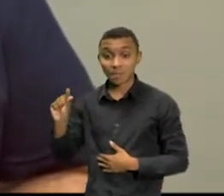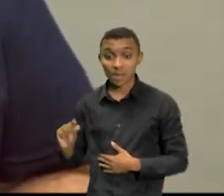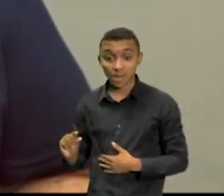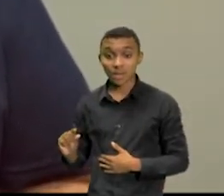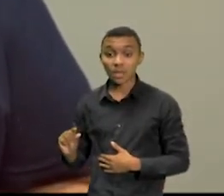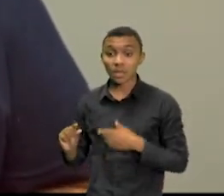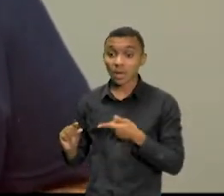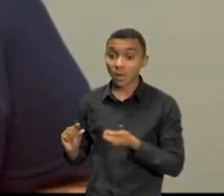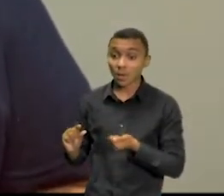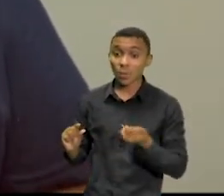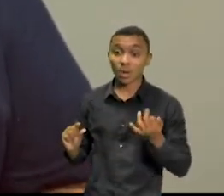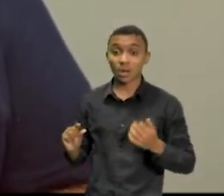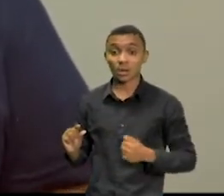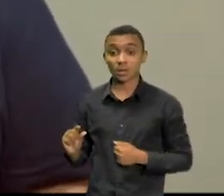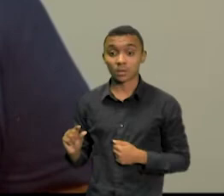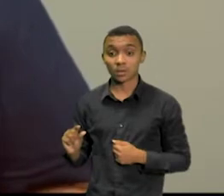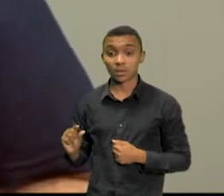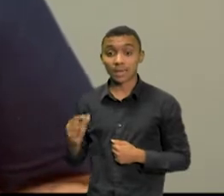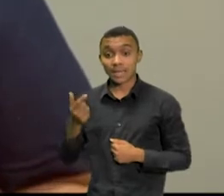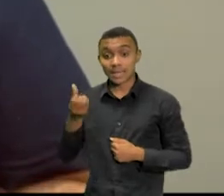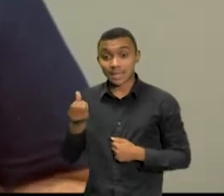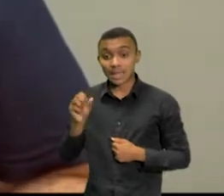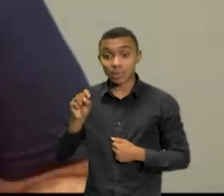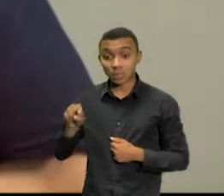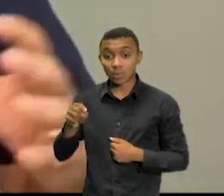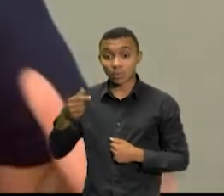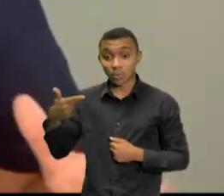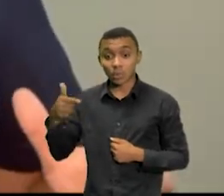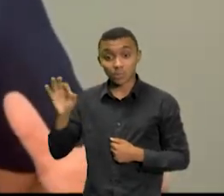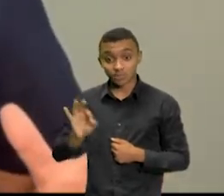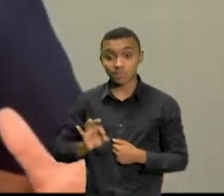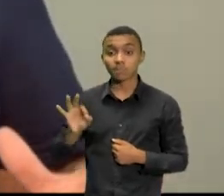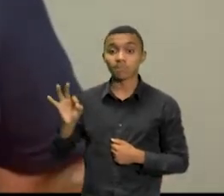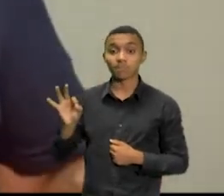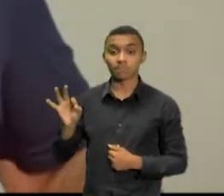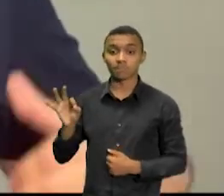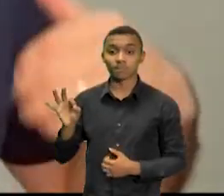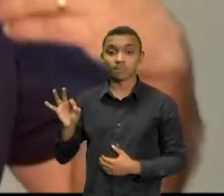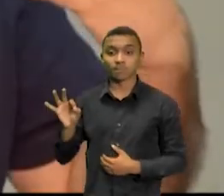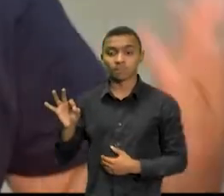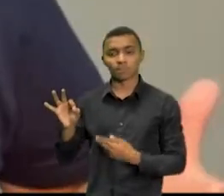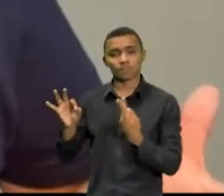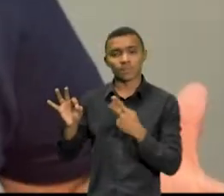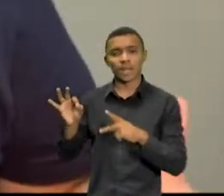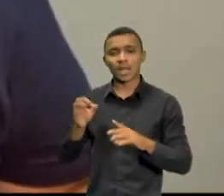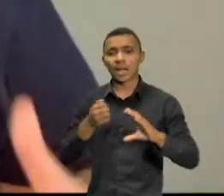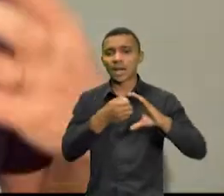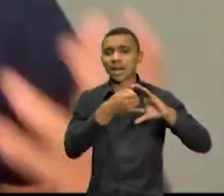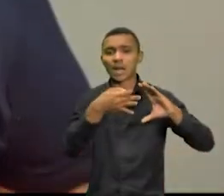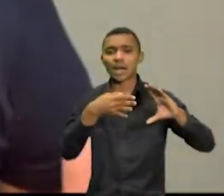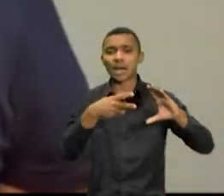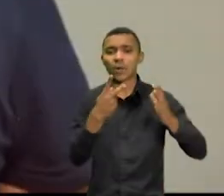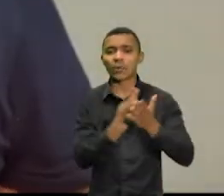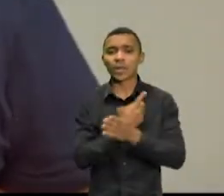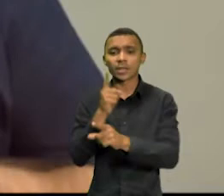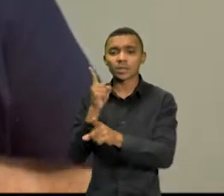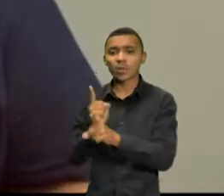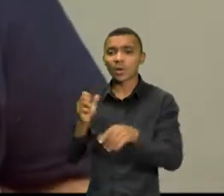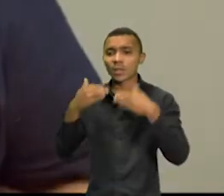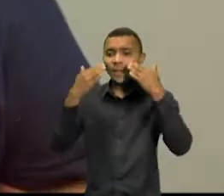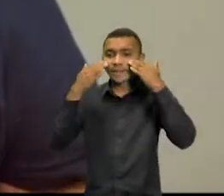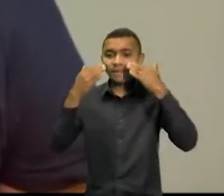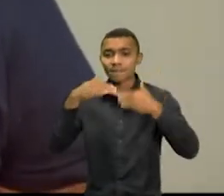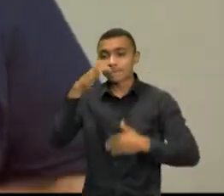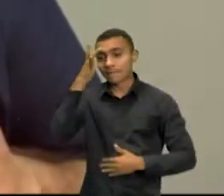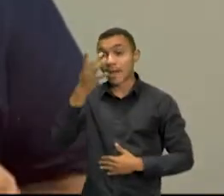médio menor de 6,2%. E essa característica fica ainda mais latente quando nós